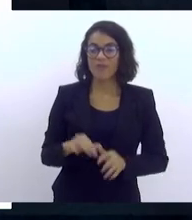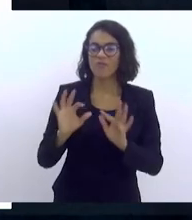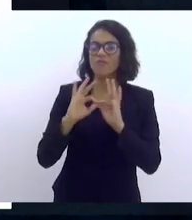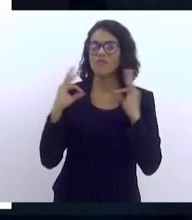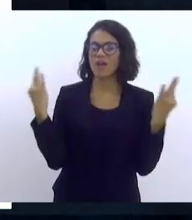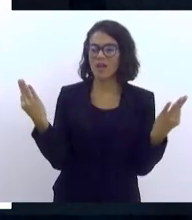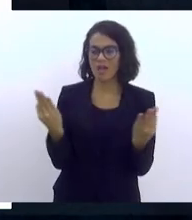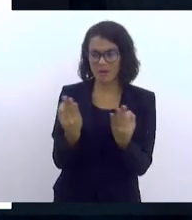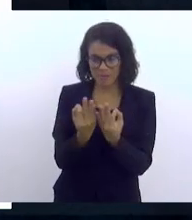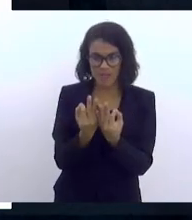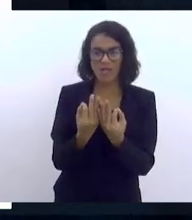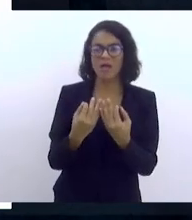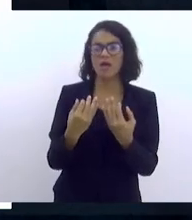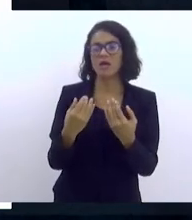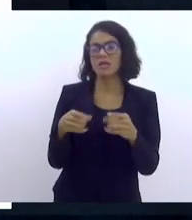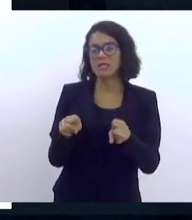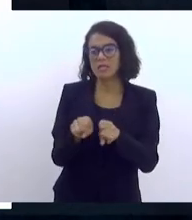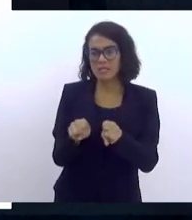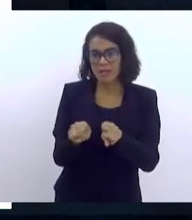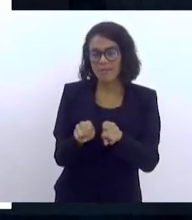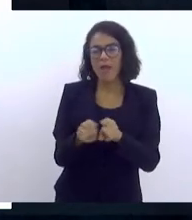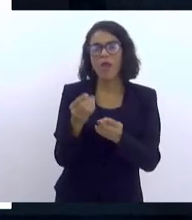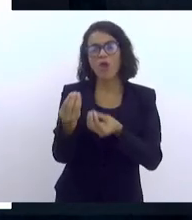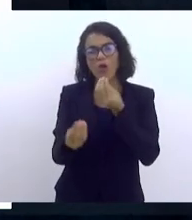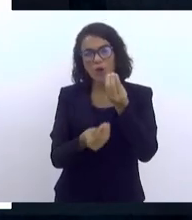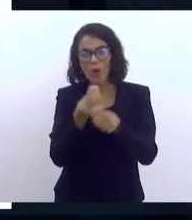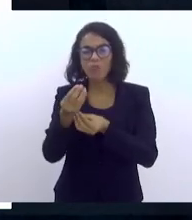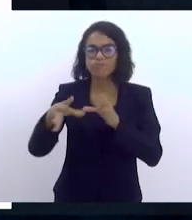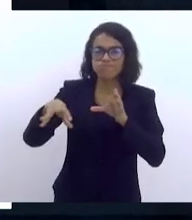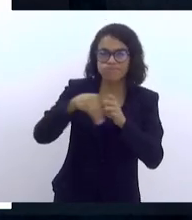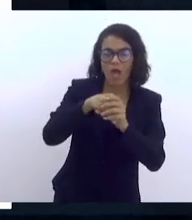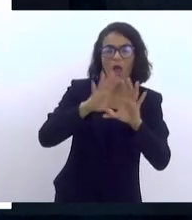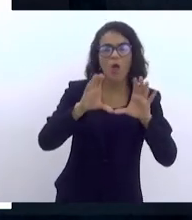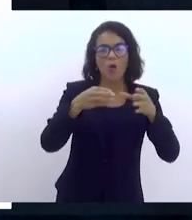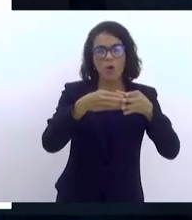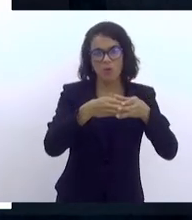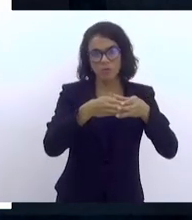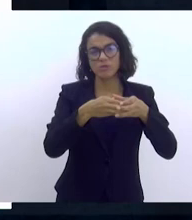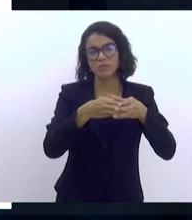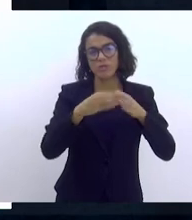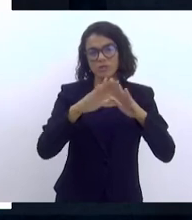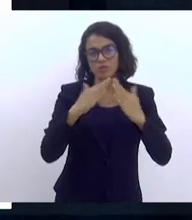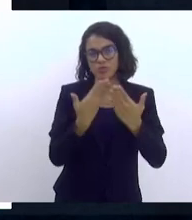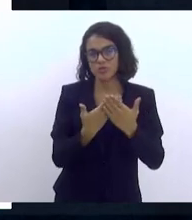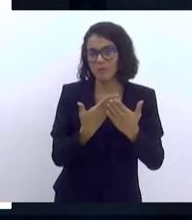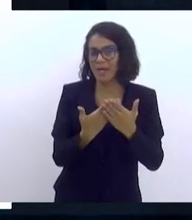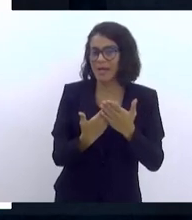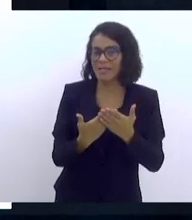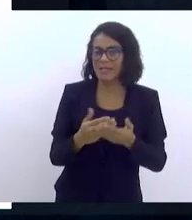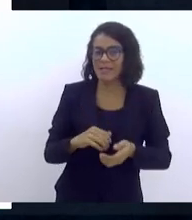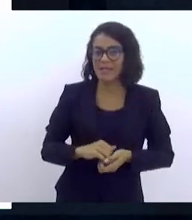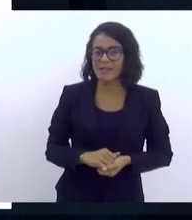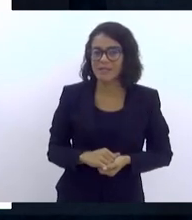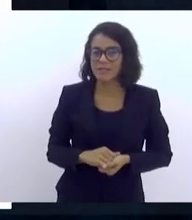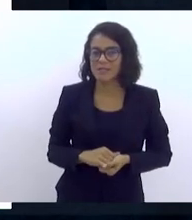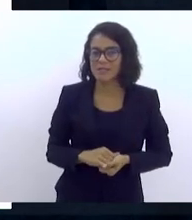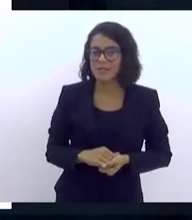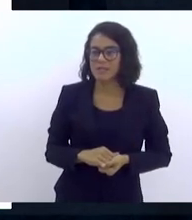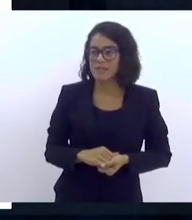Familiares, enfim, há toda a discussão de como é que você insere comunidade escolar. O próximo, por favor.